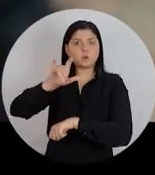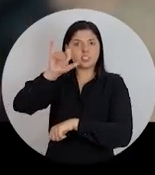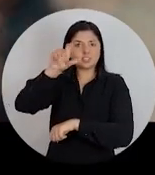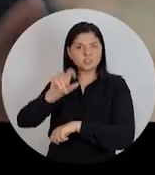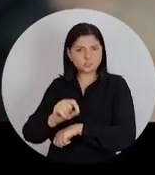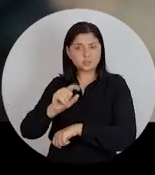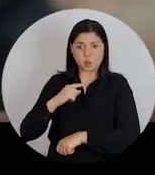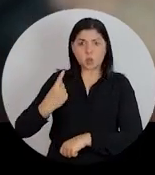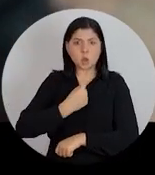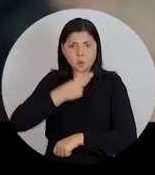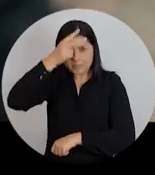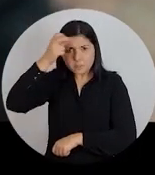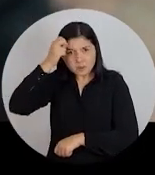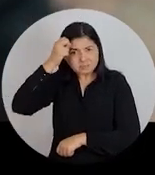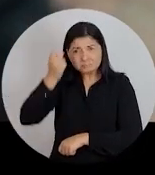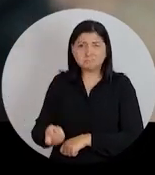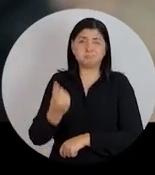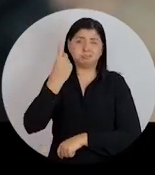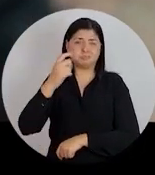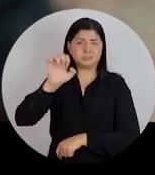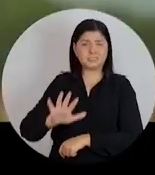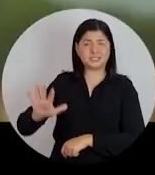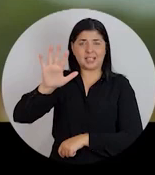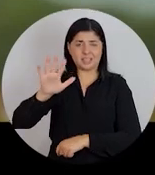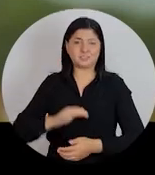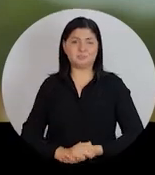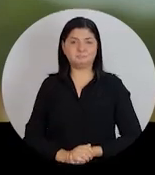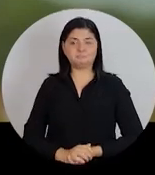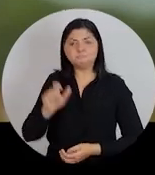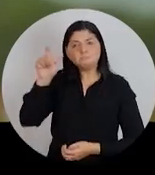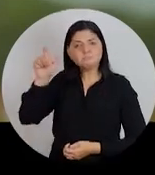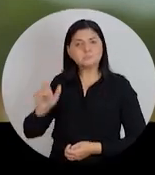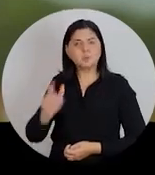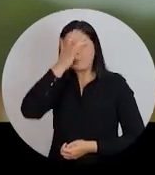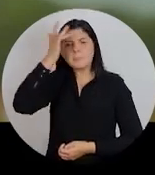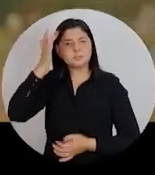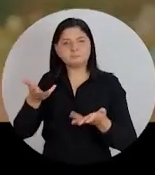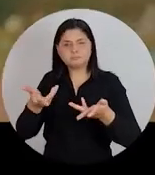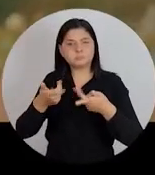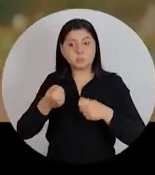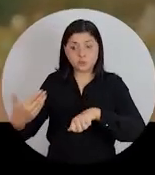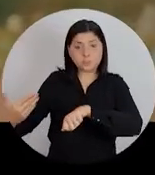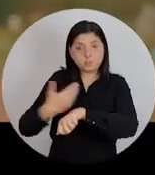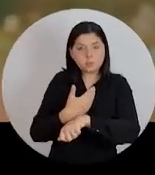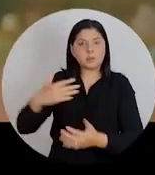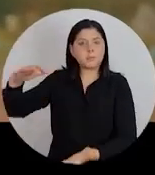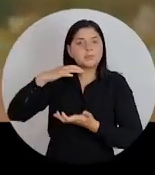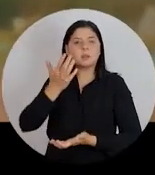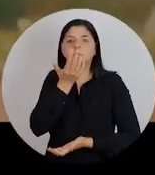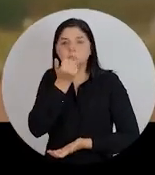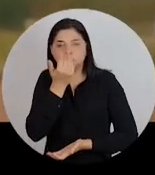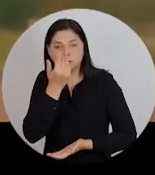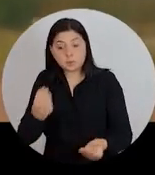No nosso, então, nem do município, quanto mais do estado. A dona Virgínia, sim, é uma pessoa excelente. Quando ela vem, ela traz cesta